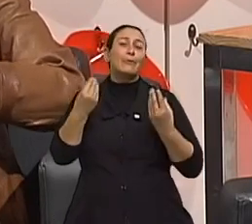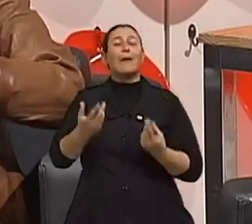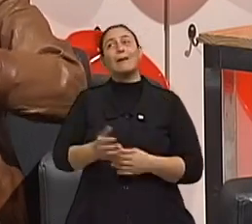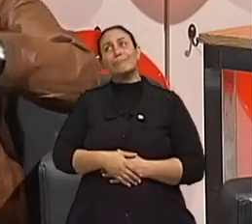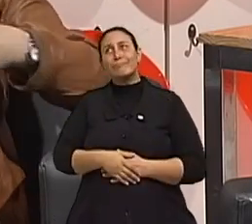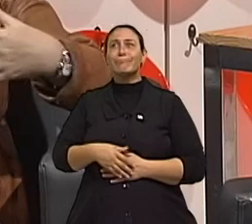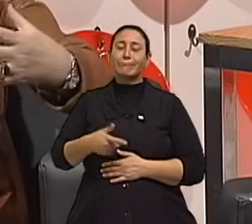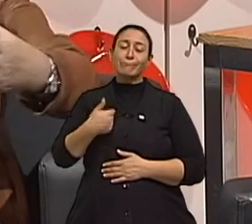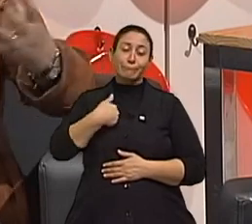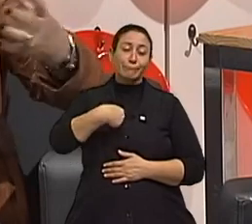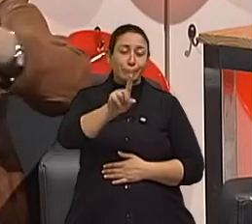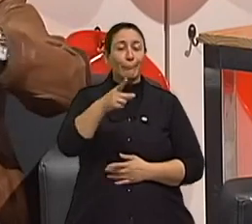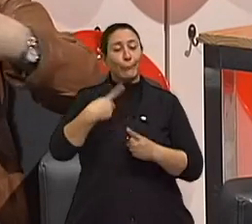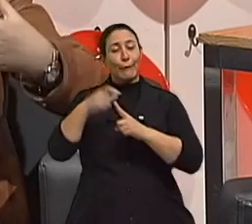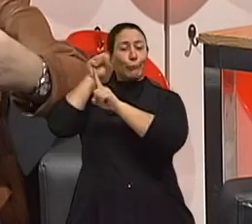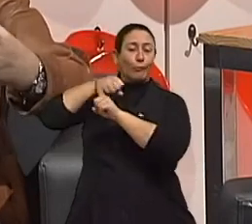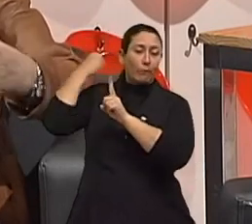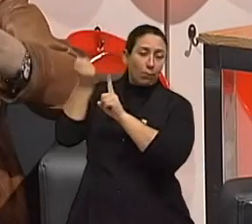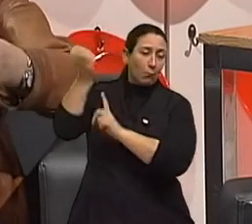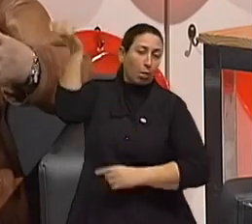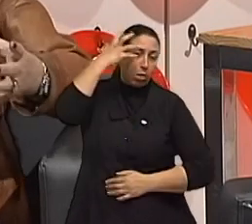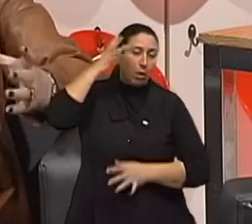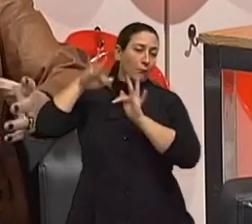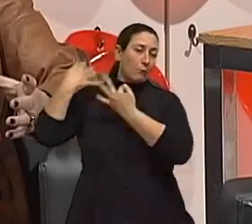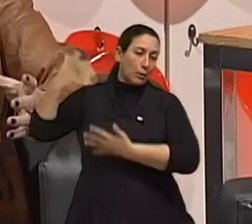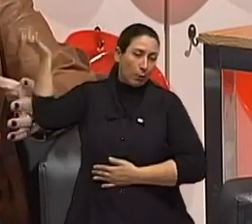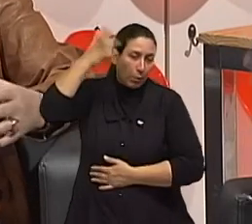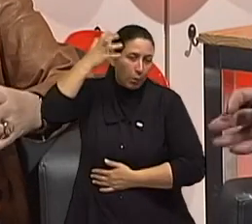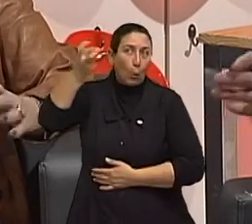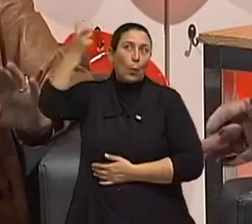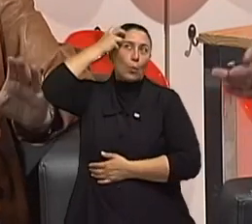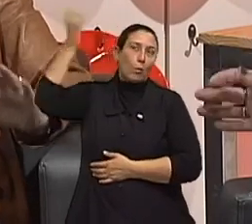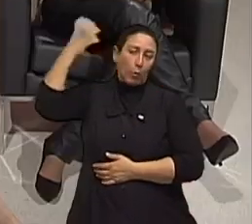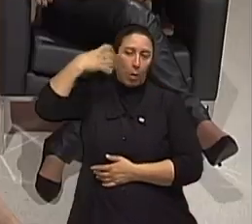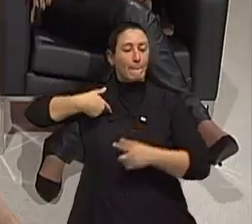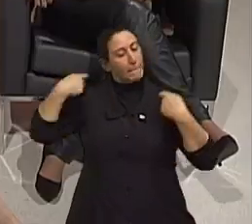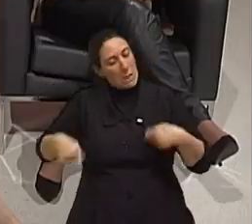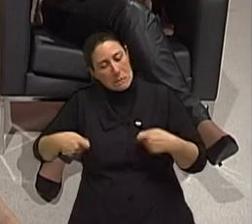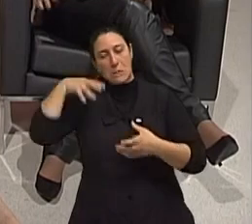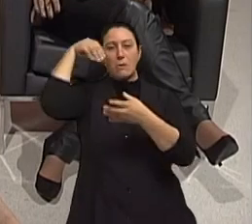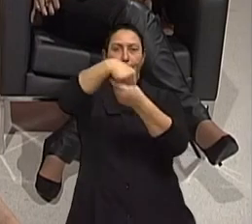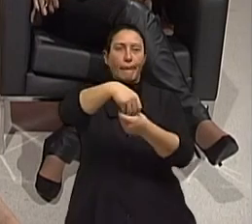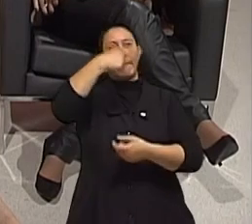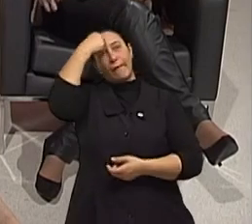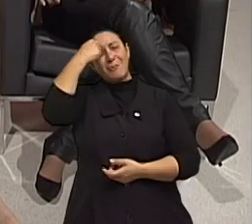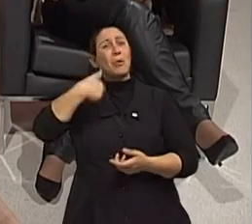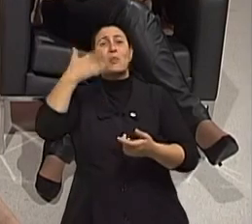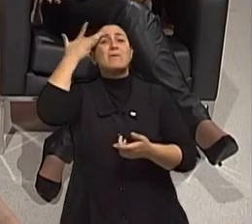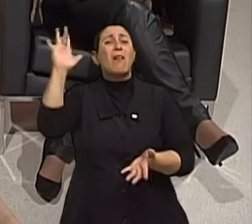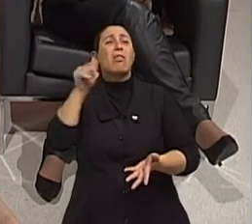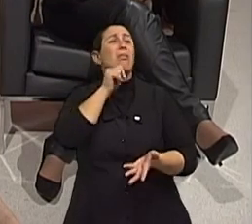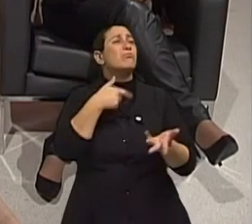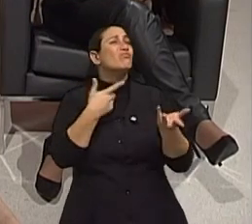premido pela questão social, cultural e do grupo. Tenho que estar na universidade. Terminei o segundo grau, tem que estar lá. Não sabe ainda o que que quer,